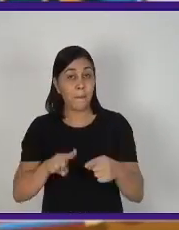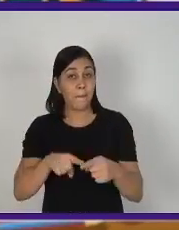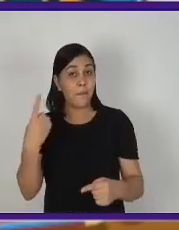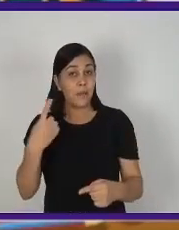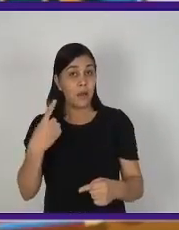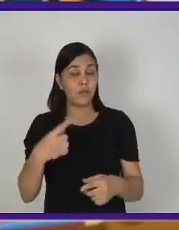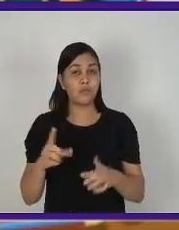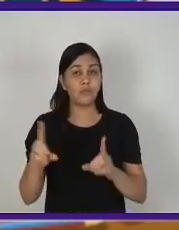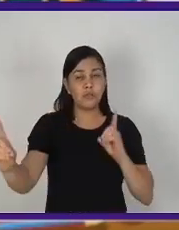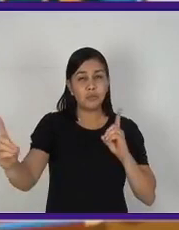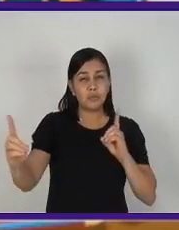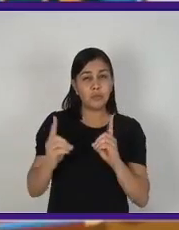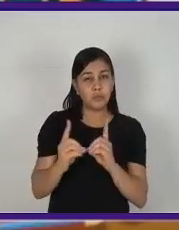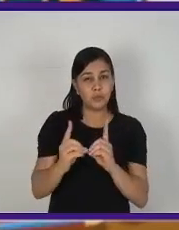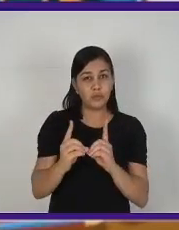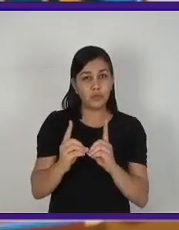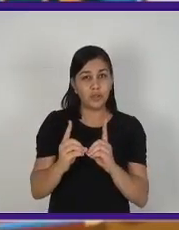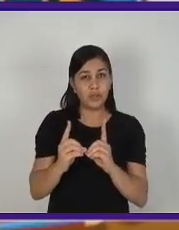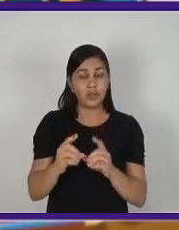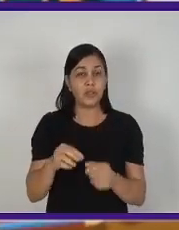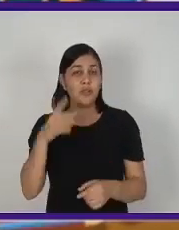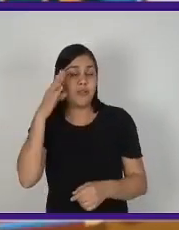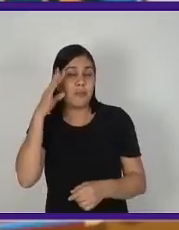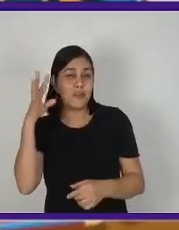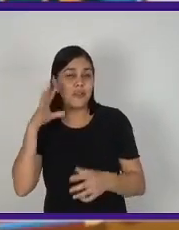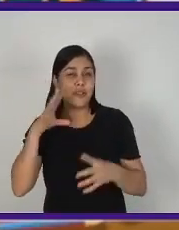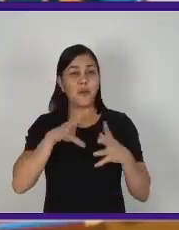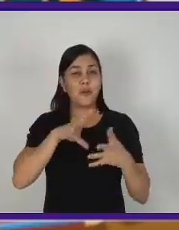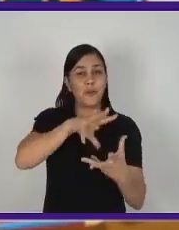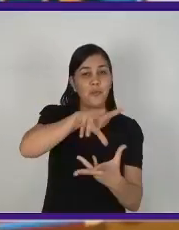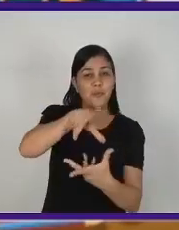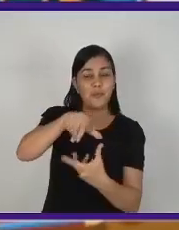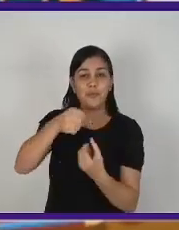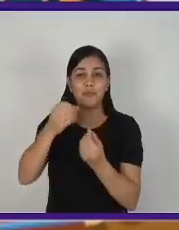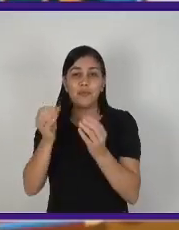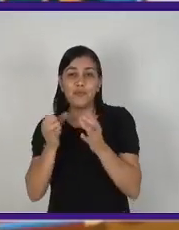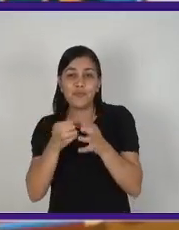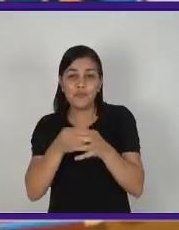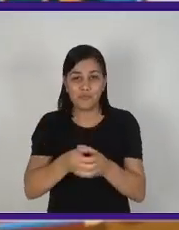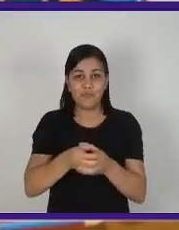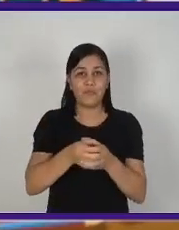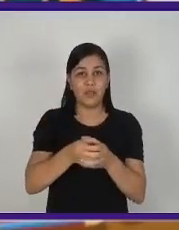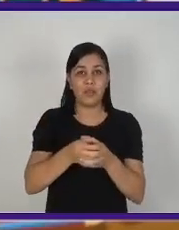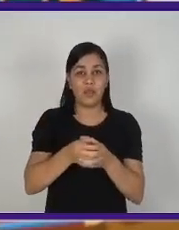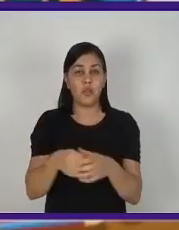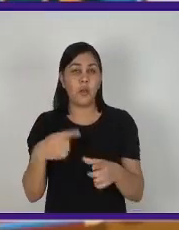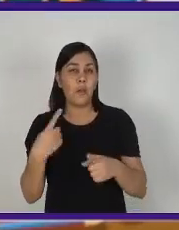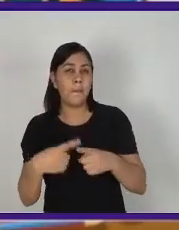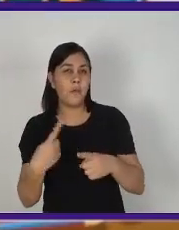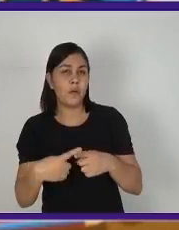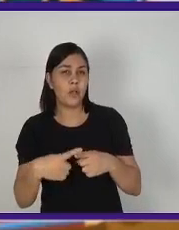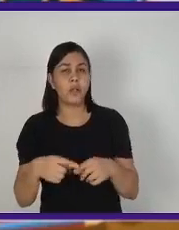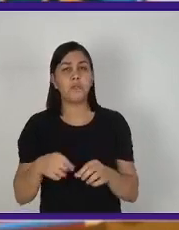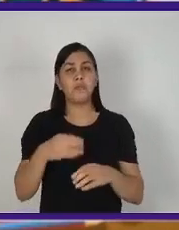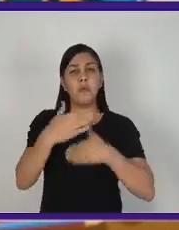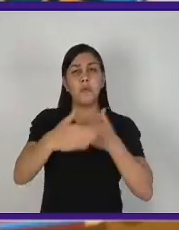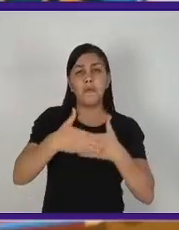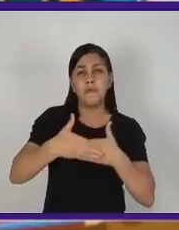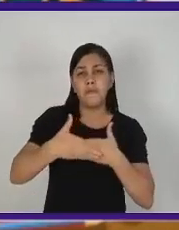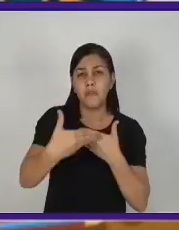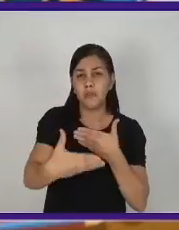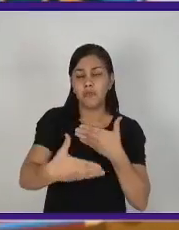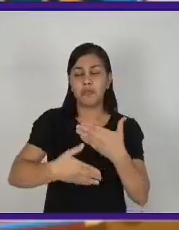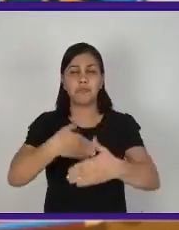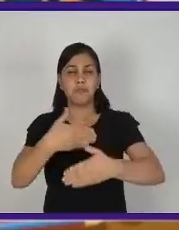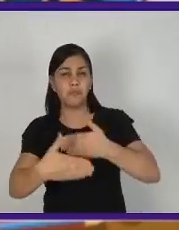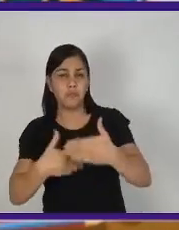as distâncias, elas foram se estreitando, né? Pela evolução e desenvolvimento do transporte, da